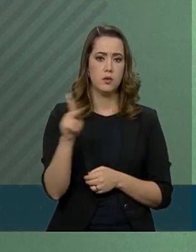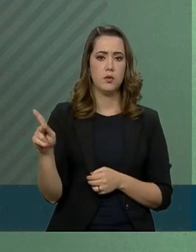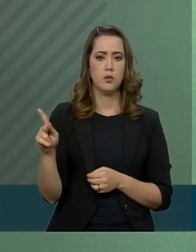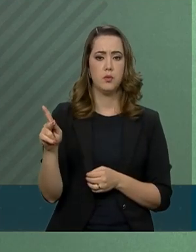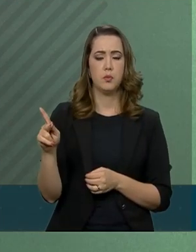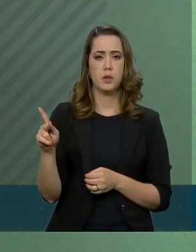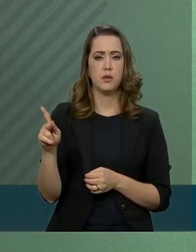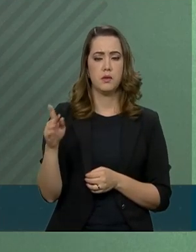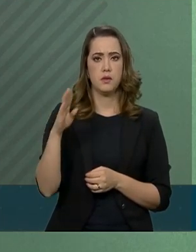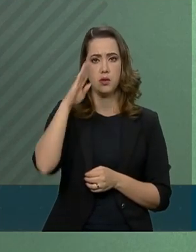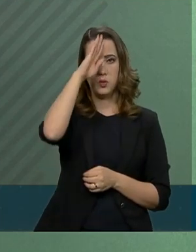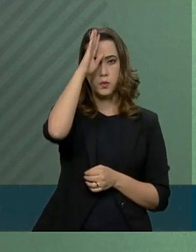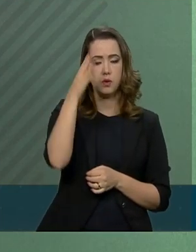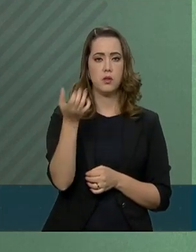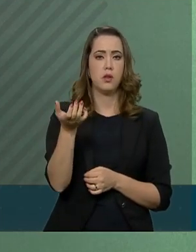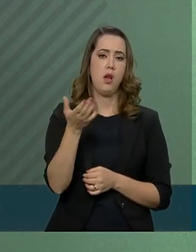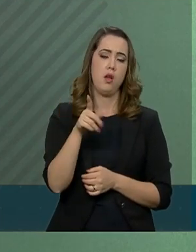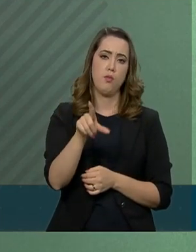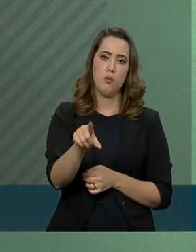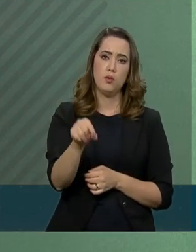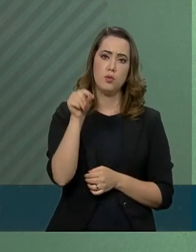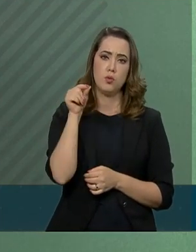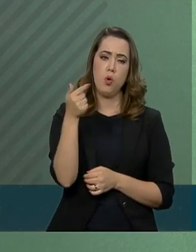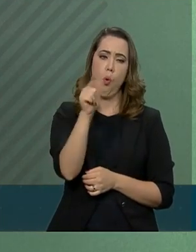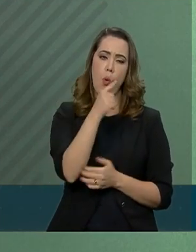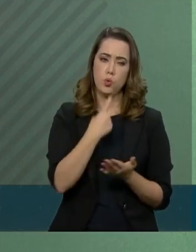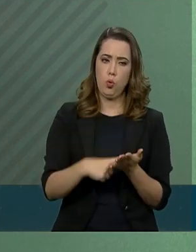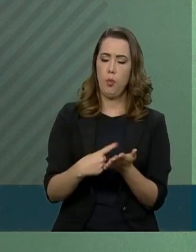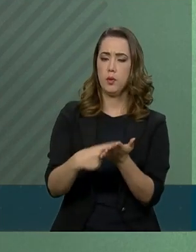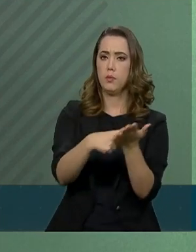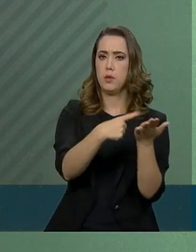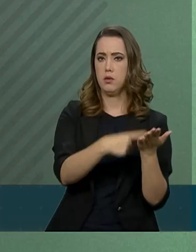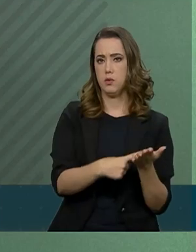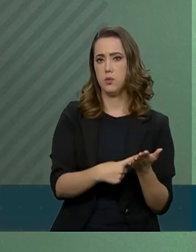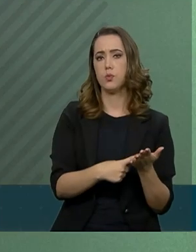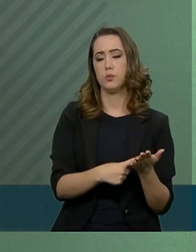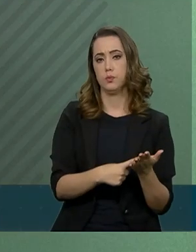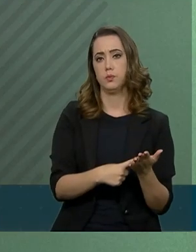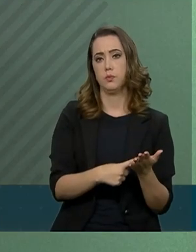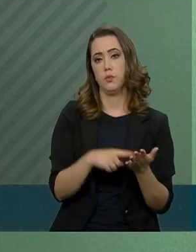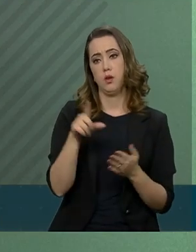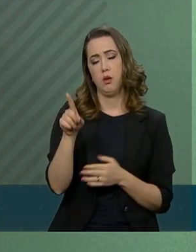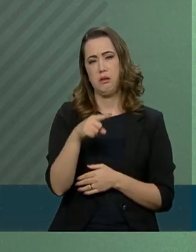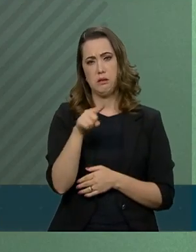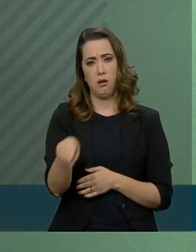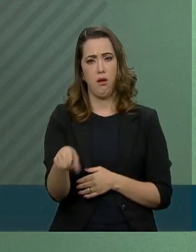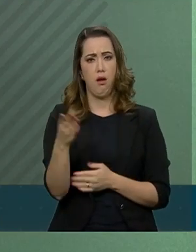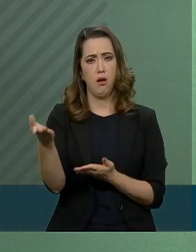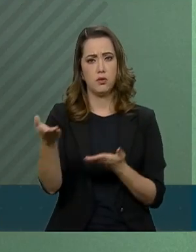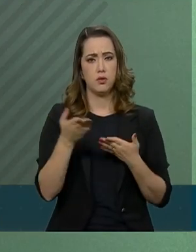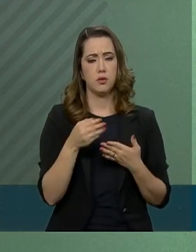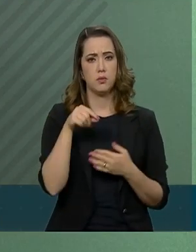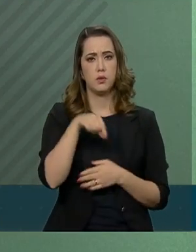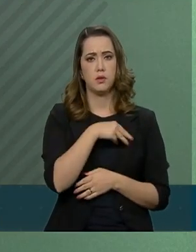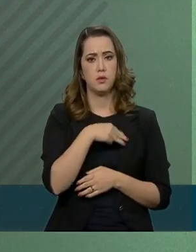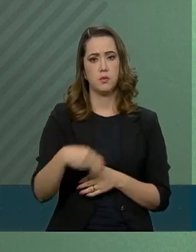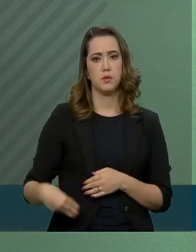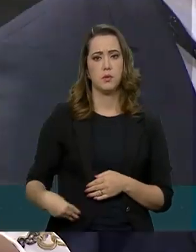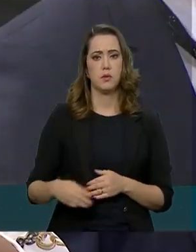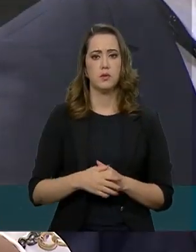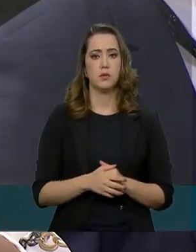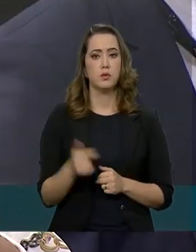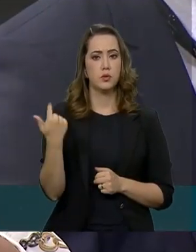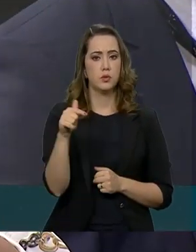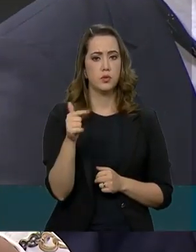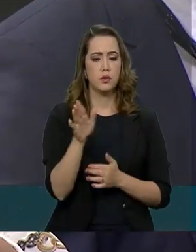declarou e decidiu, em razão de outras agendas, declinar de receber este ministro aqui. Tá, mas não teve nada